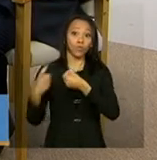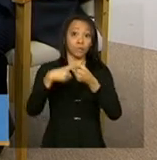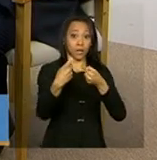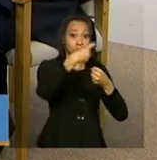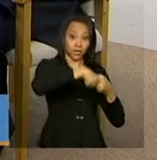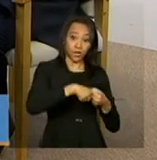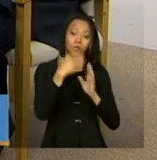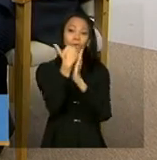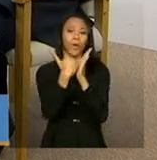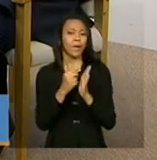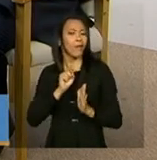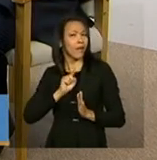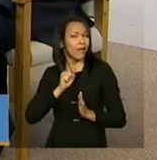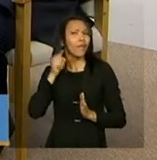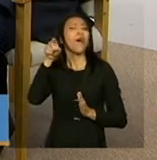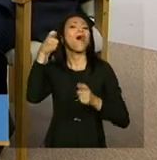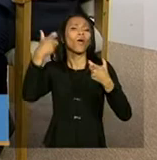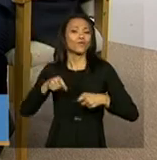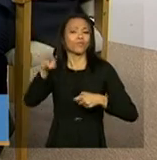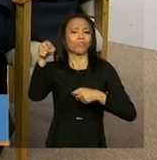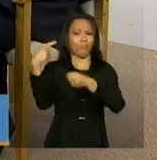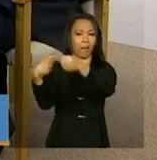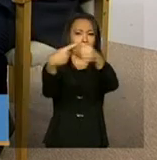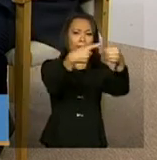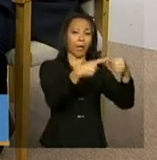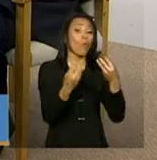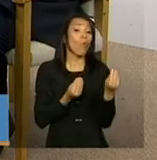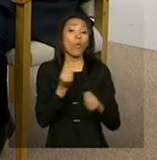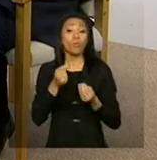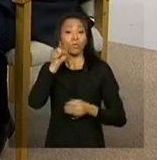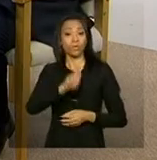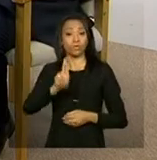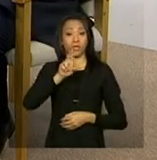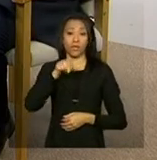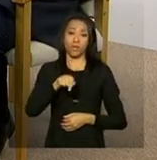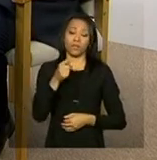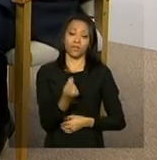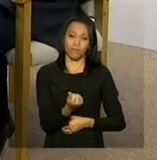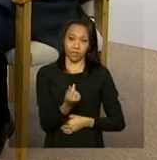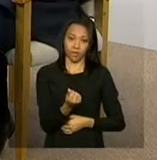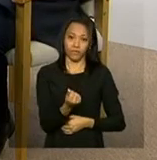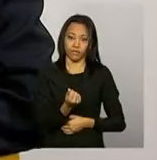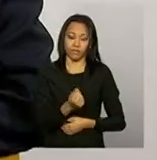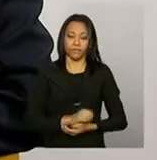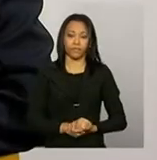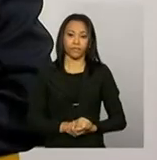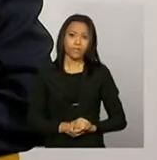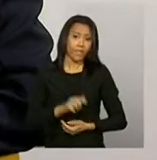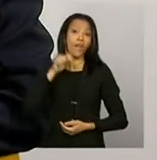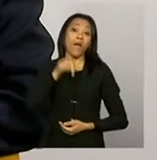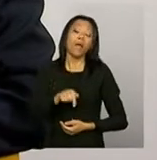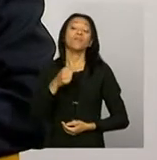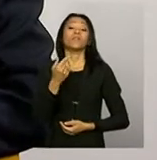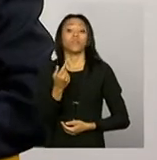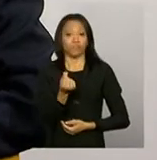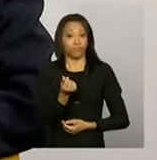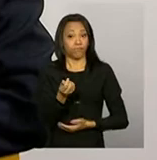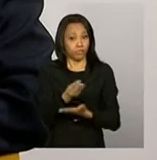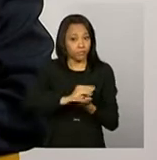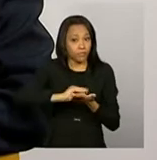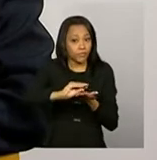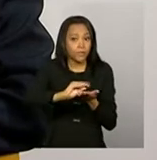programa lá no município como utilizar esses recursos. Esses recursos, como